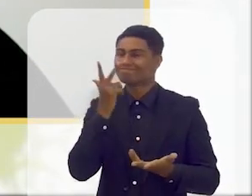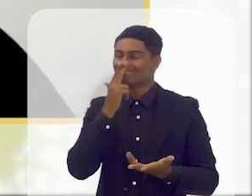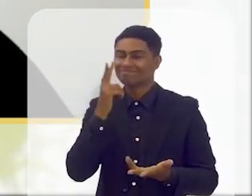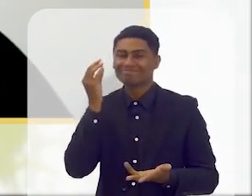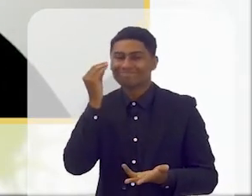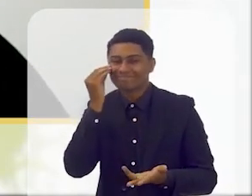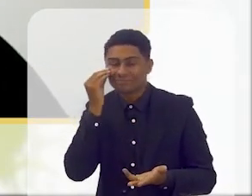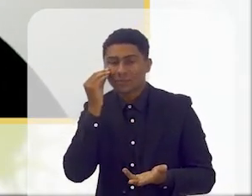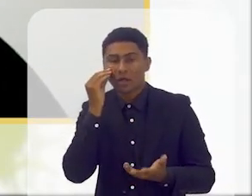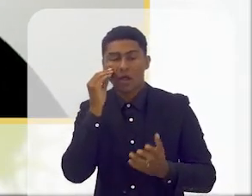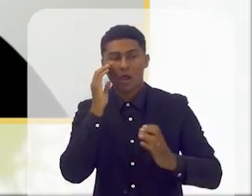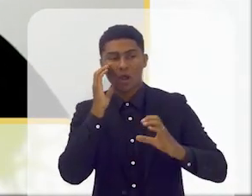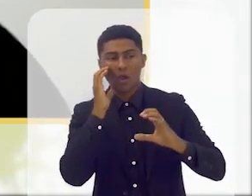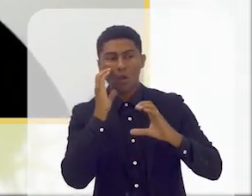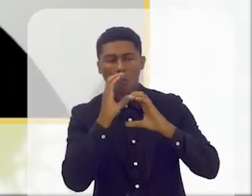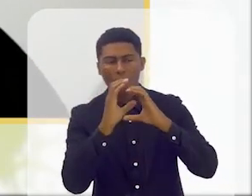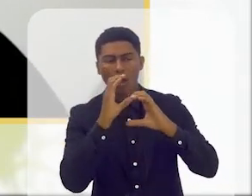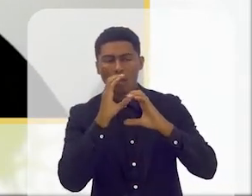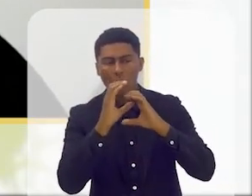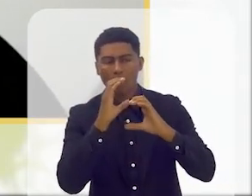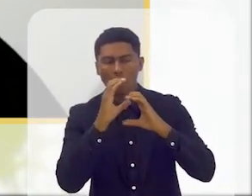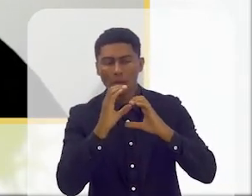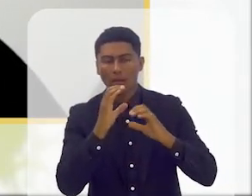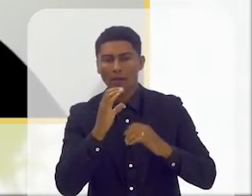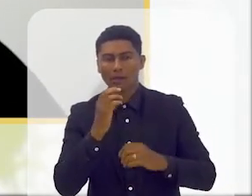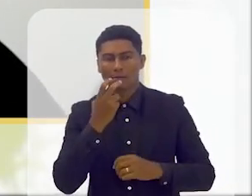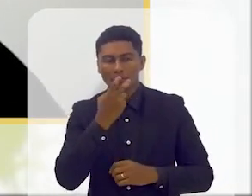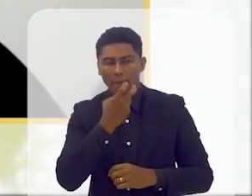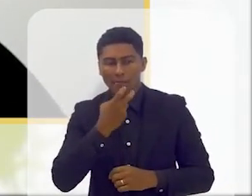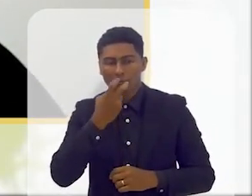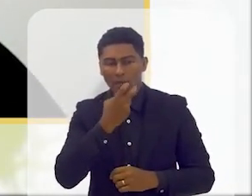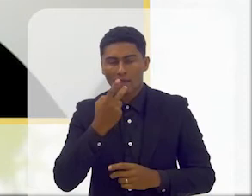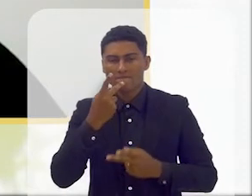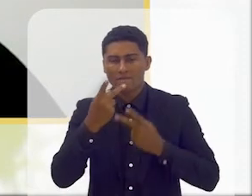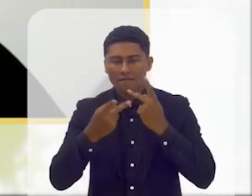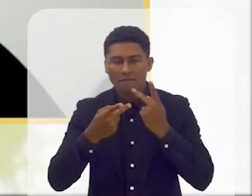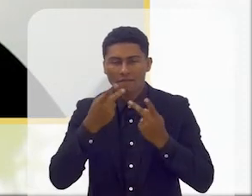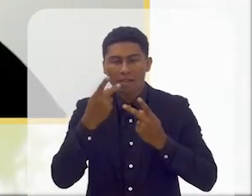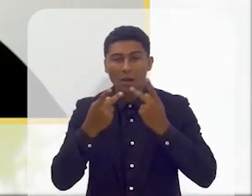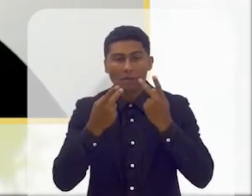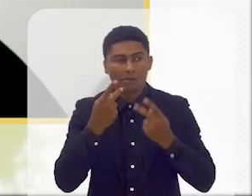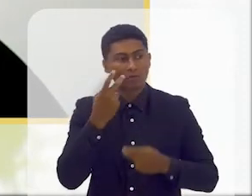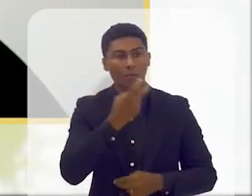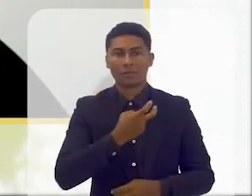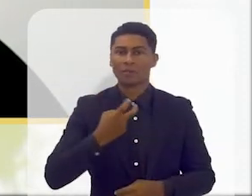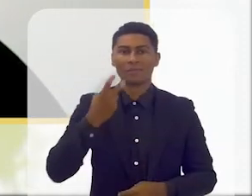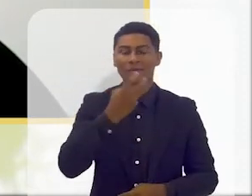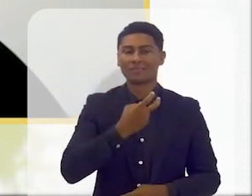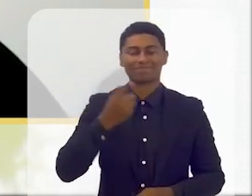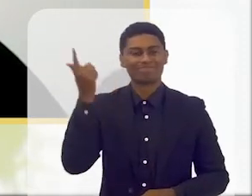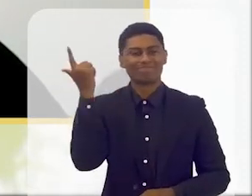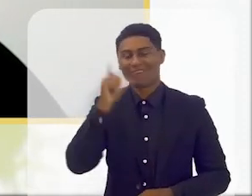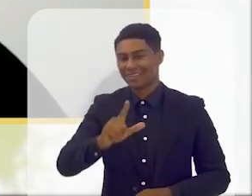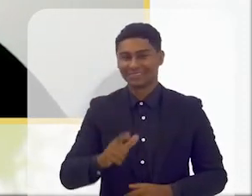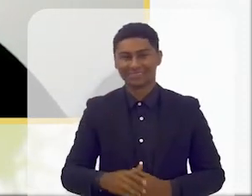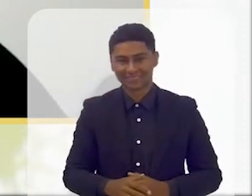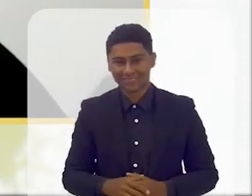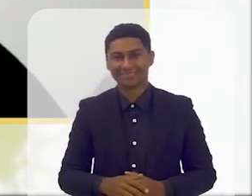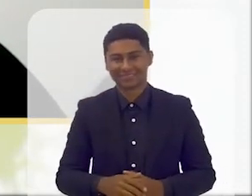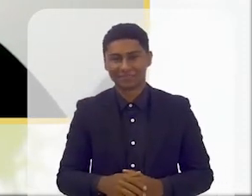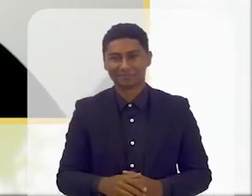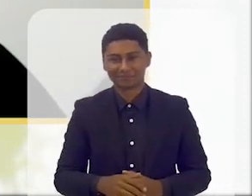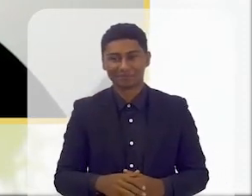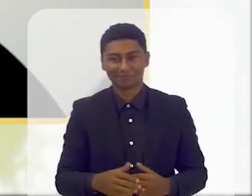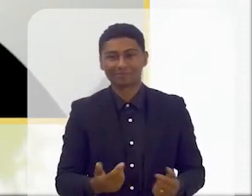comunicar e começavam a falar mais rapidamente e mais cedo e que havia da parte das